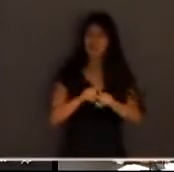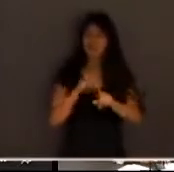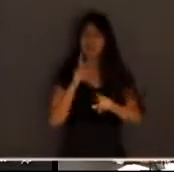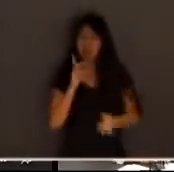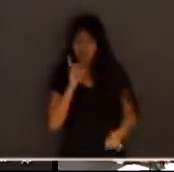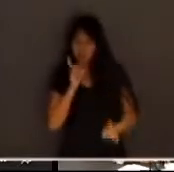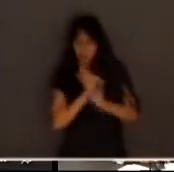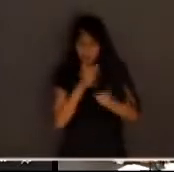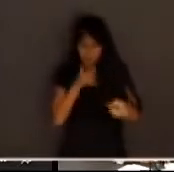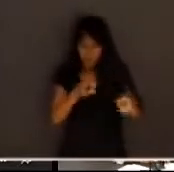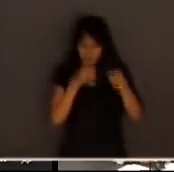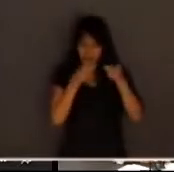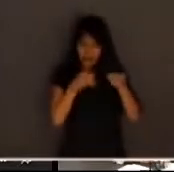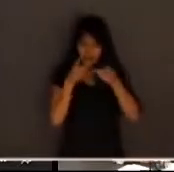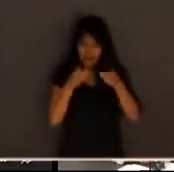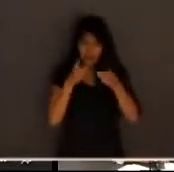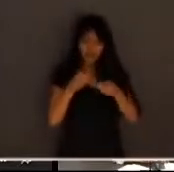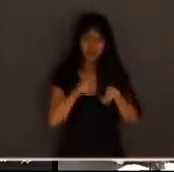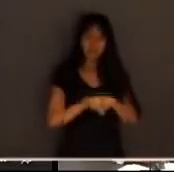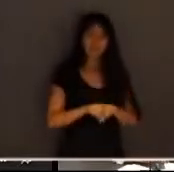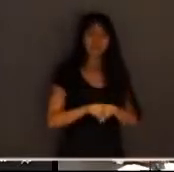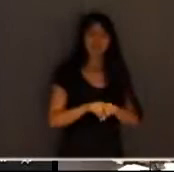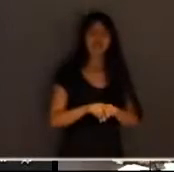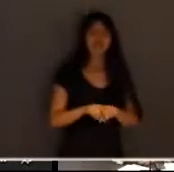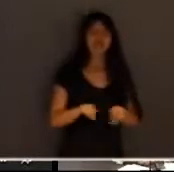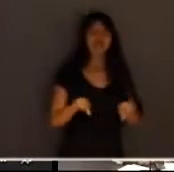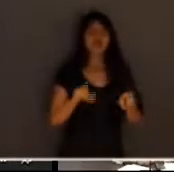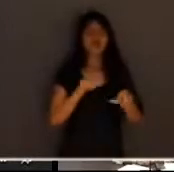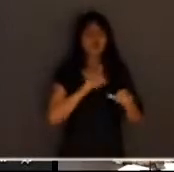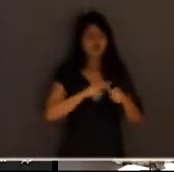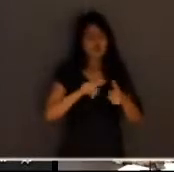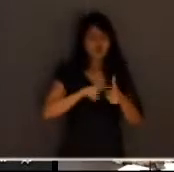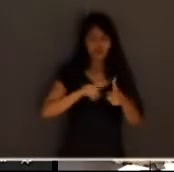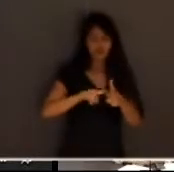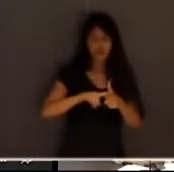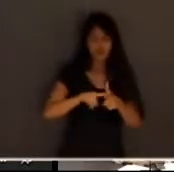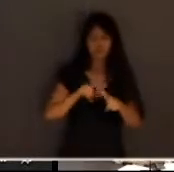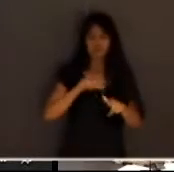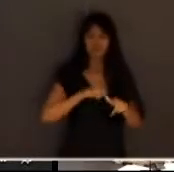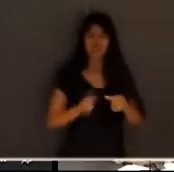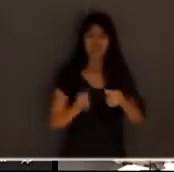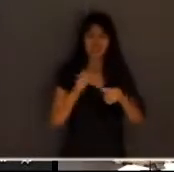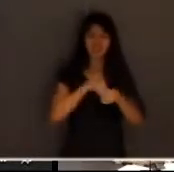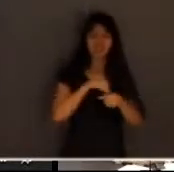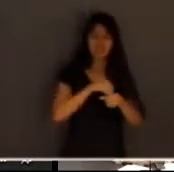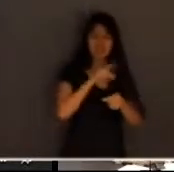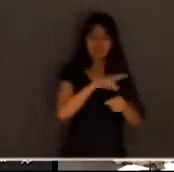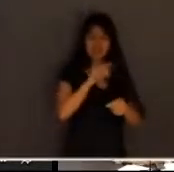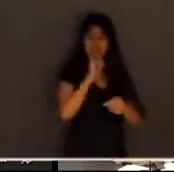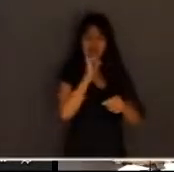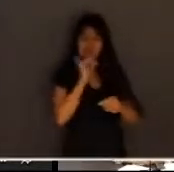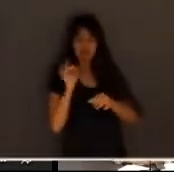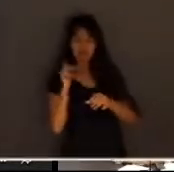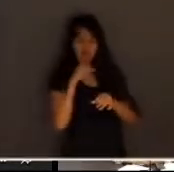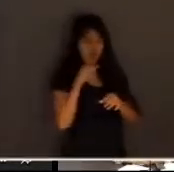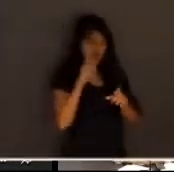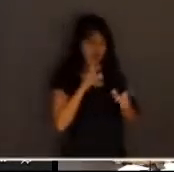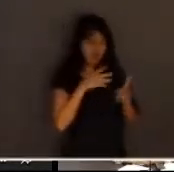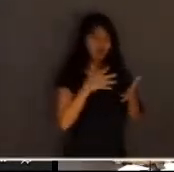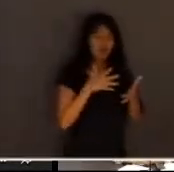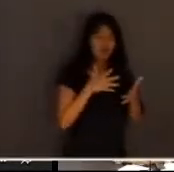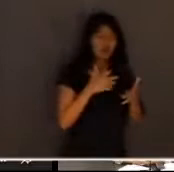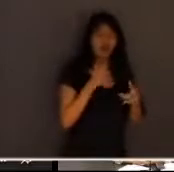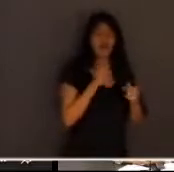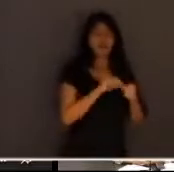dentro do tecido social e a partir dessa identificação buscar uma reação a este problema